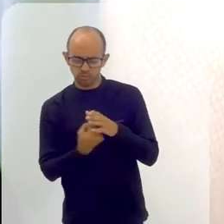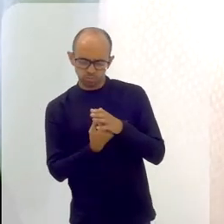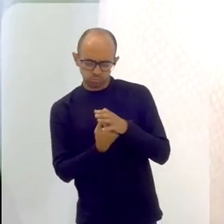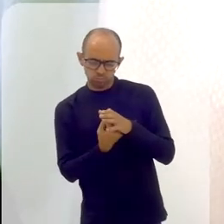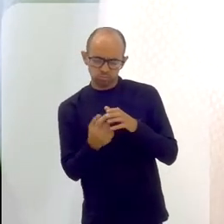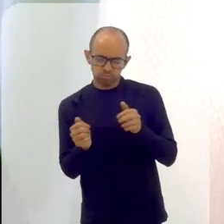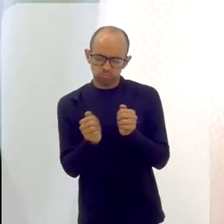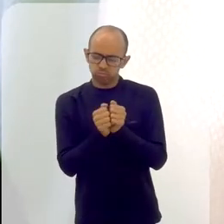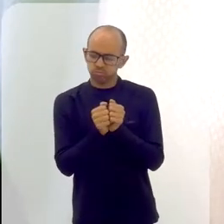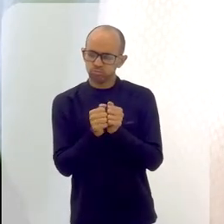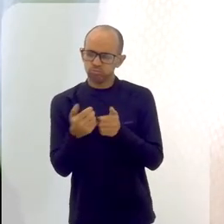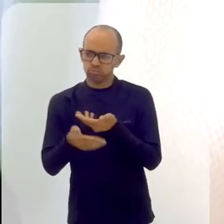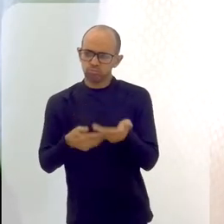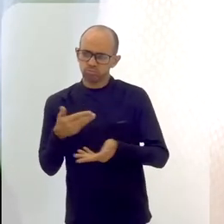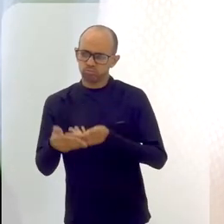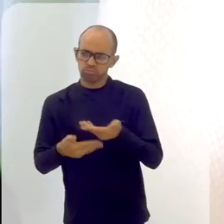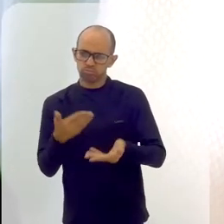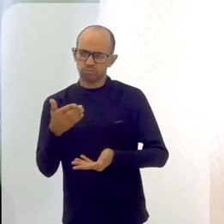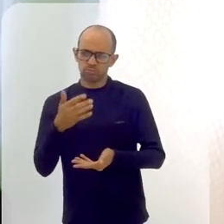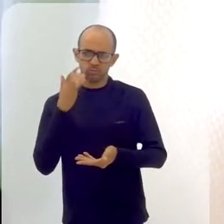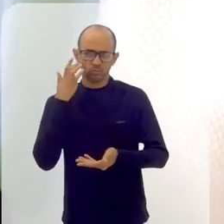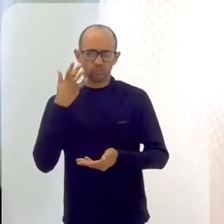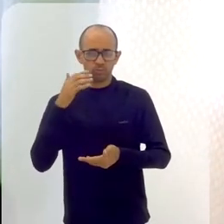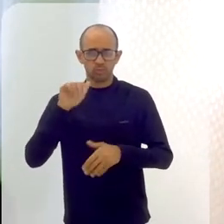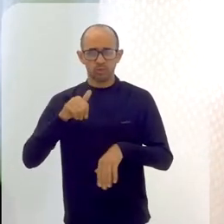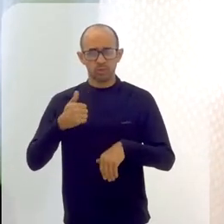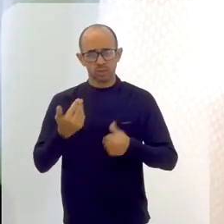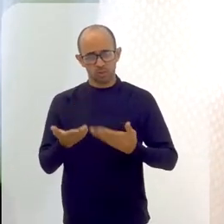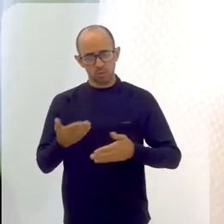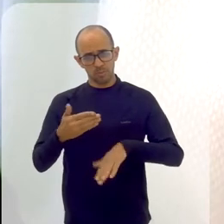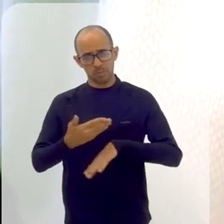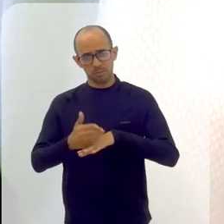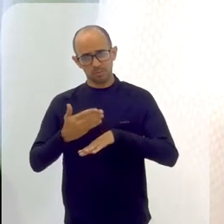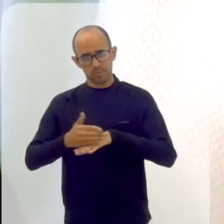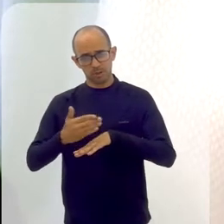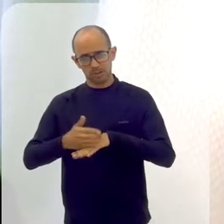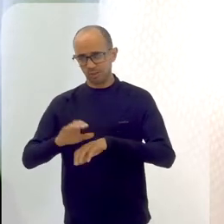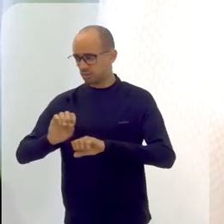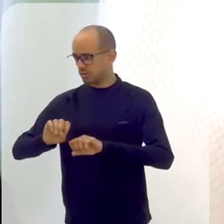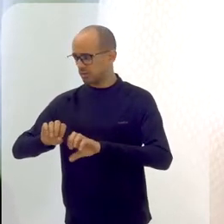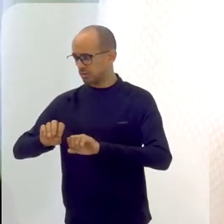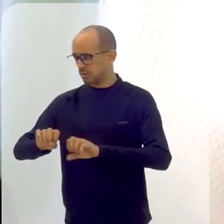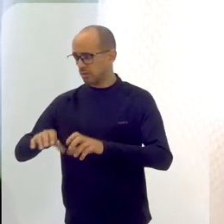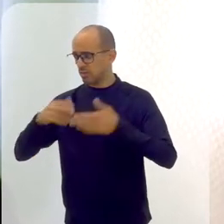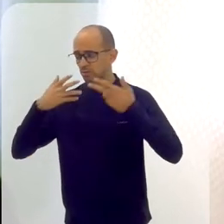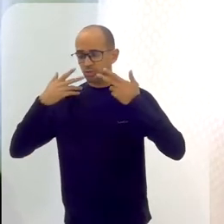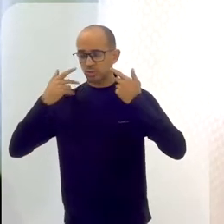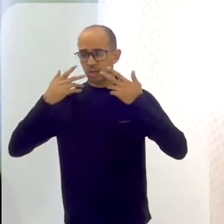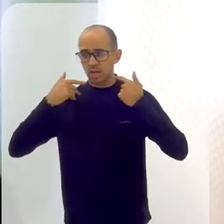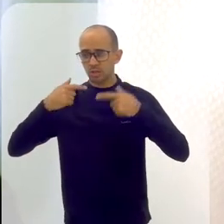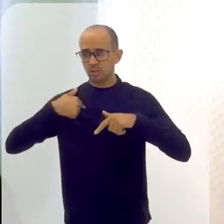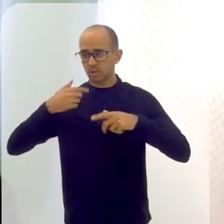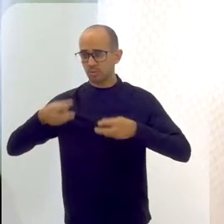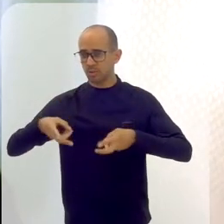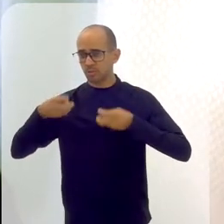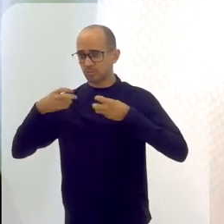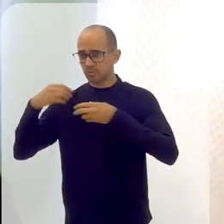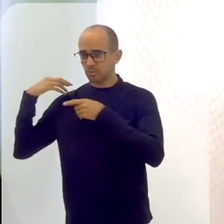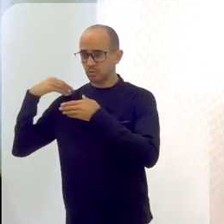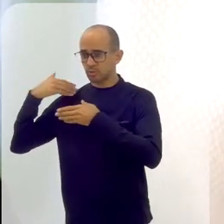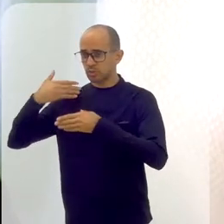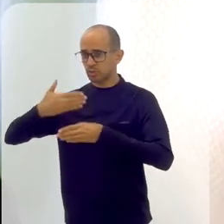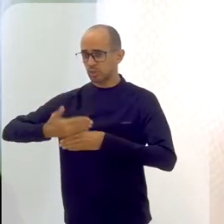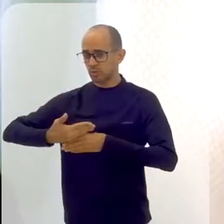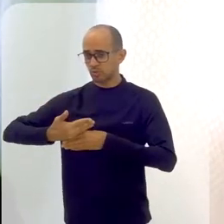as suas próprias questões. Então, dentro da minha prática, que é o ensino teatral, eu vim perceber ao longo desses últimos